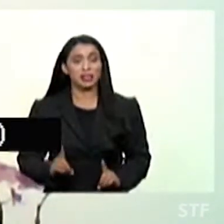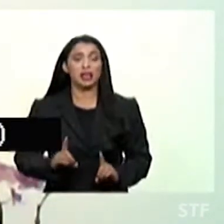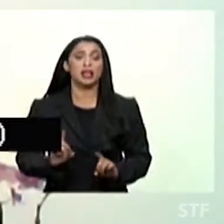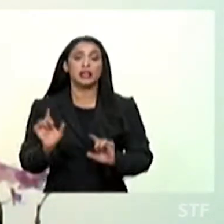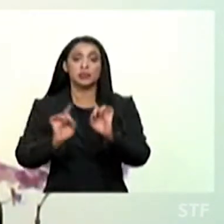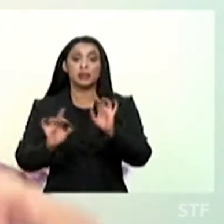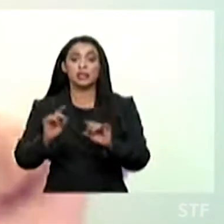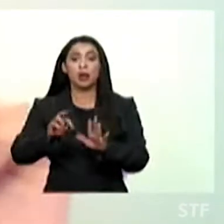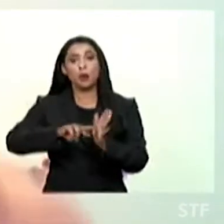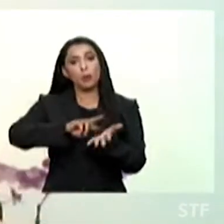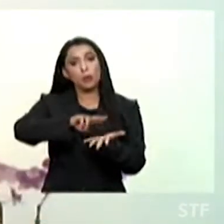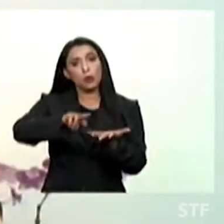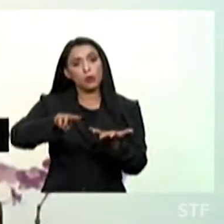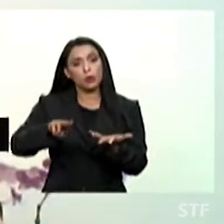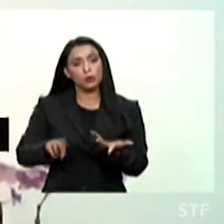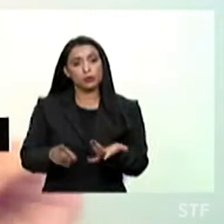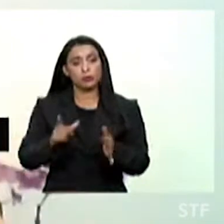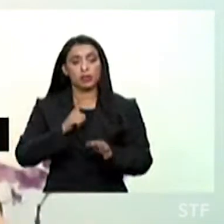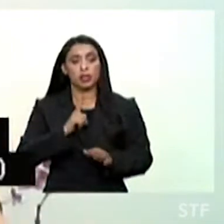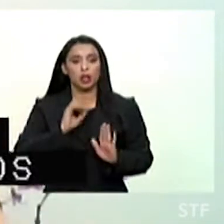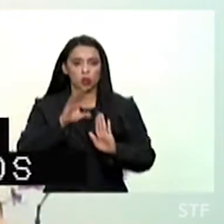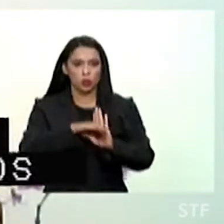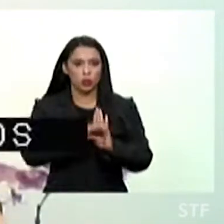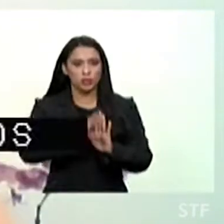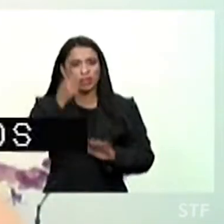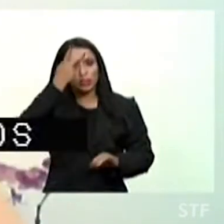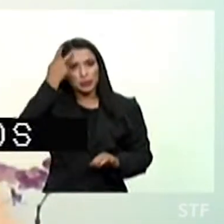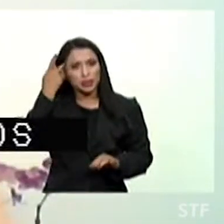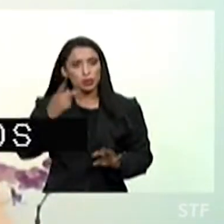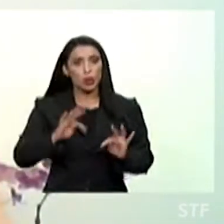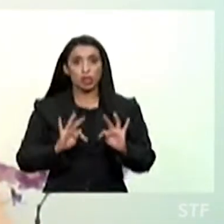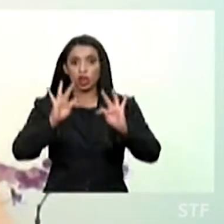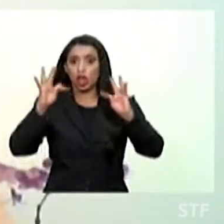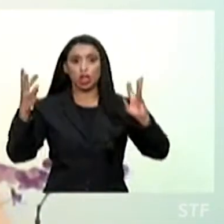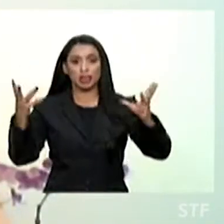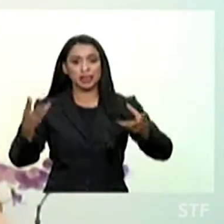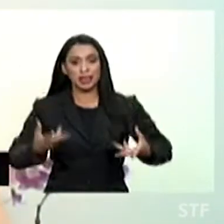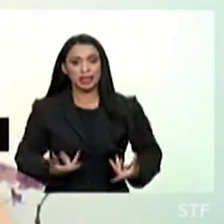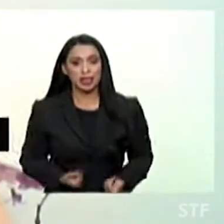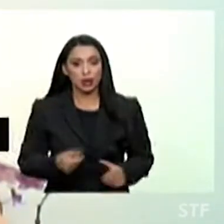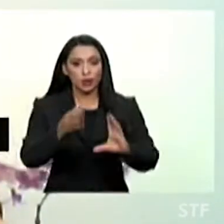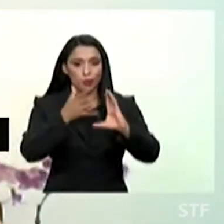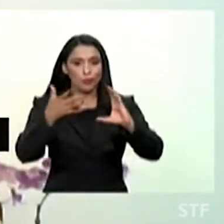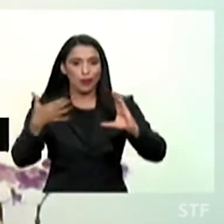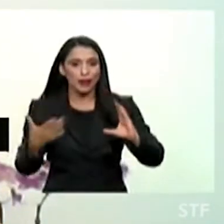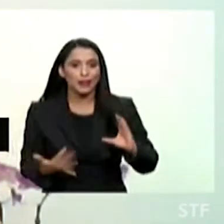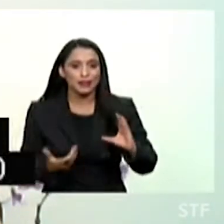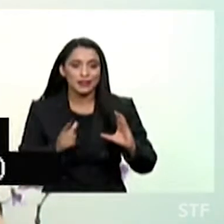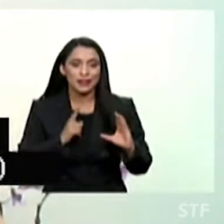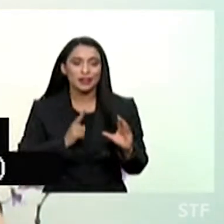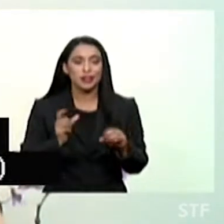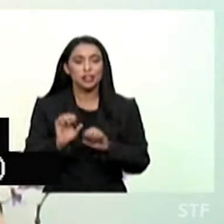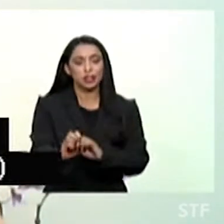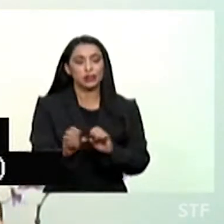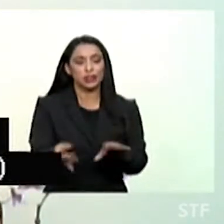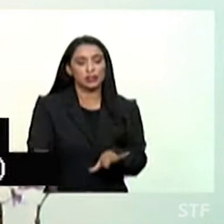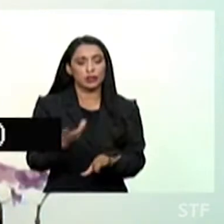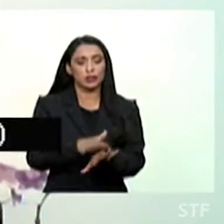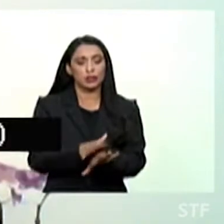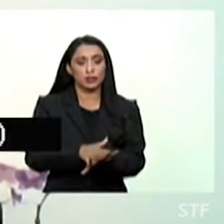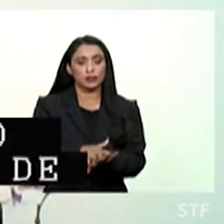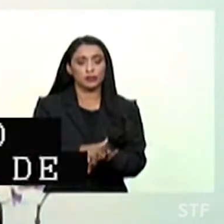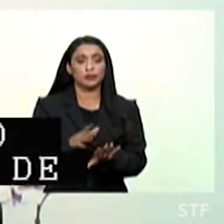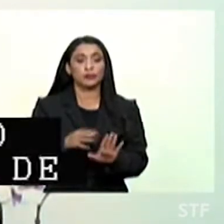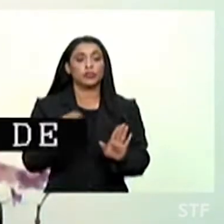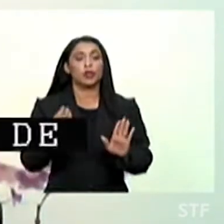isolado. Com base no conceito de pessoa por inteiro, como característica marcante da educação inclusiva, o comentário geral número 4